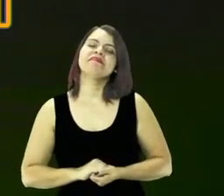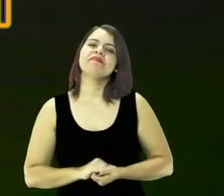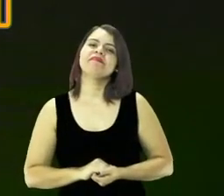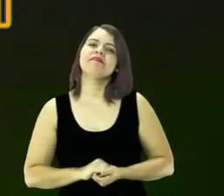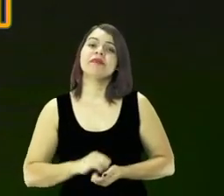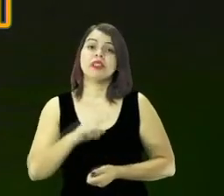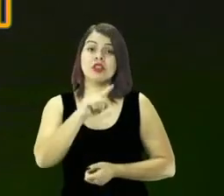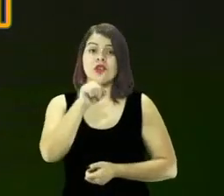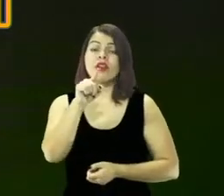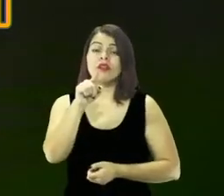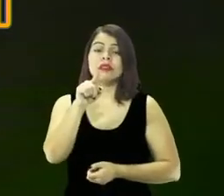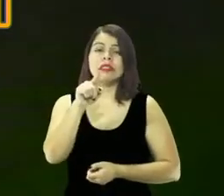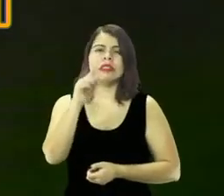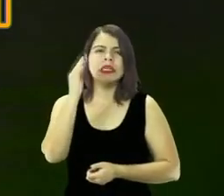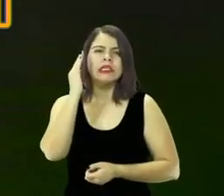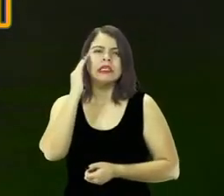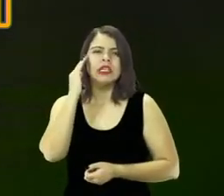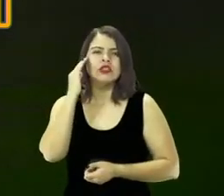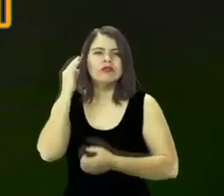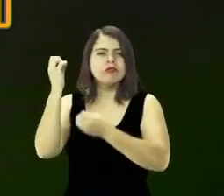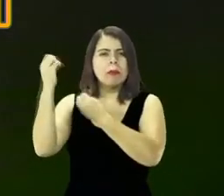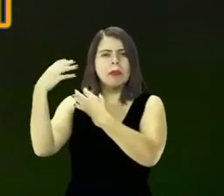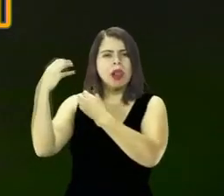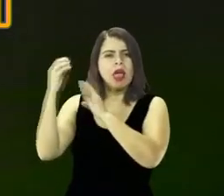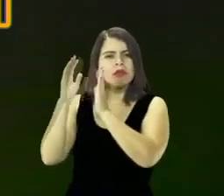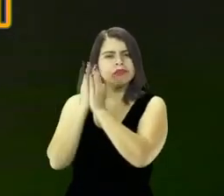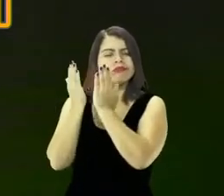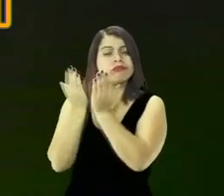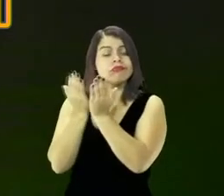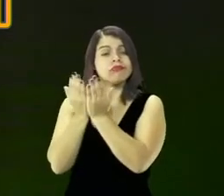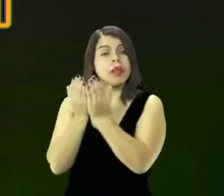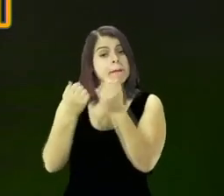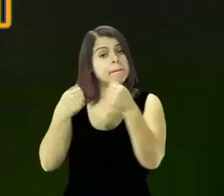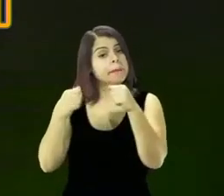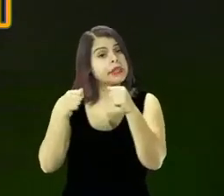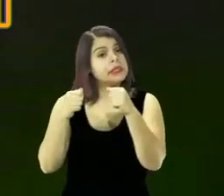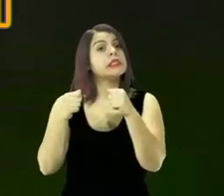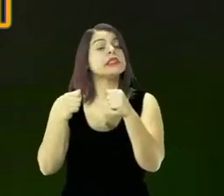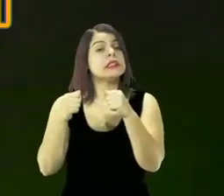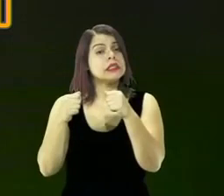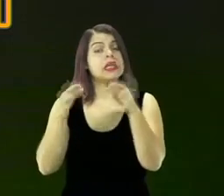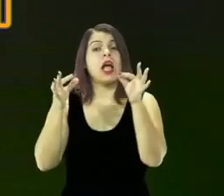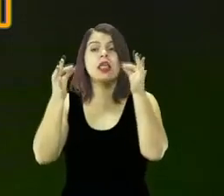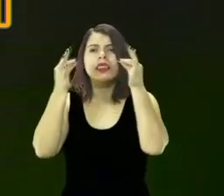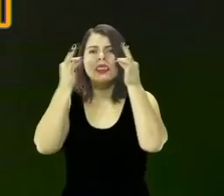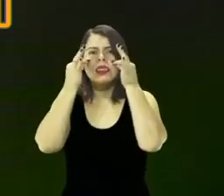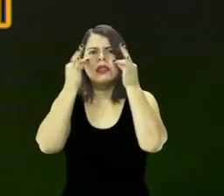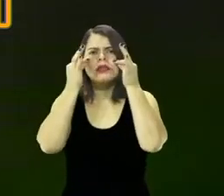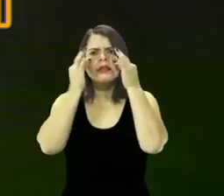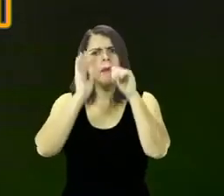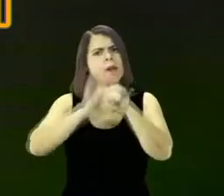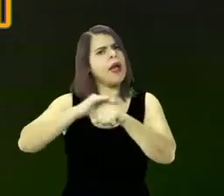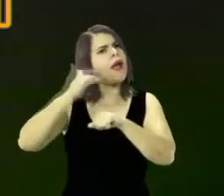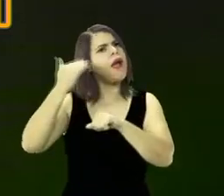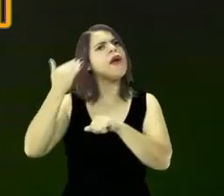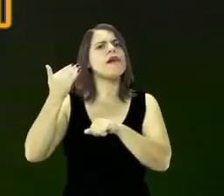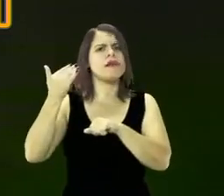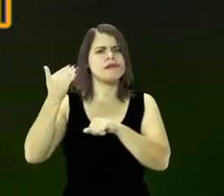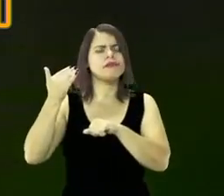você está vendo a orientação da palavra de Deus é preciso que prestemos maior atenção diga comigo maior atenção